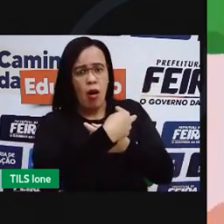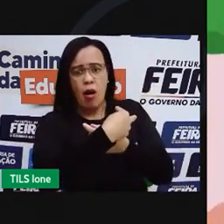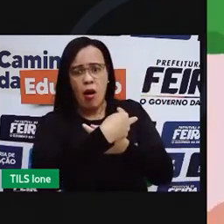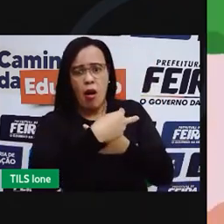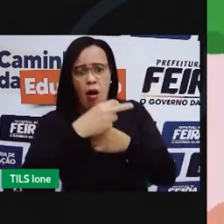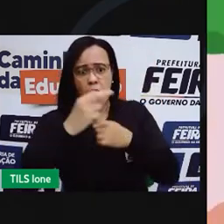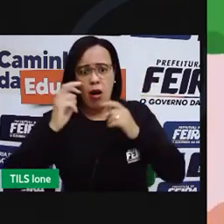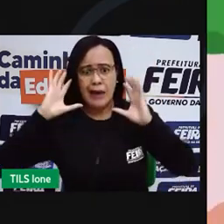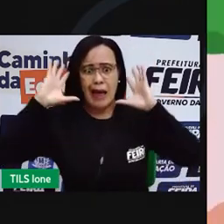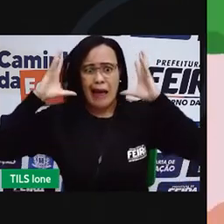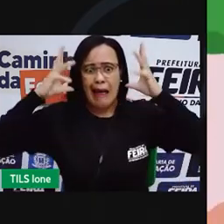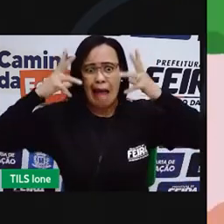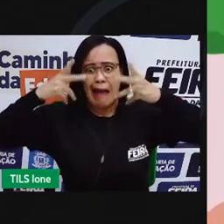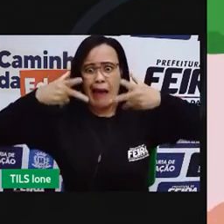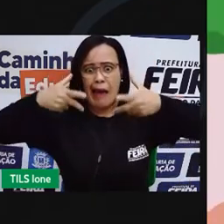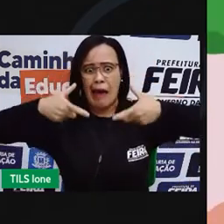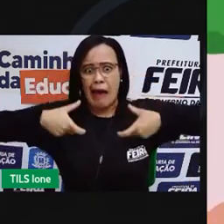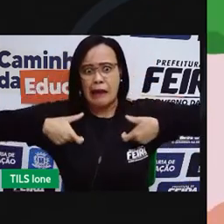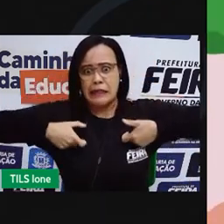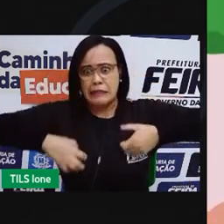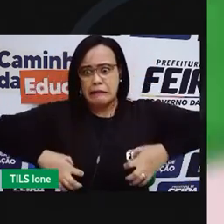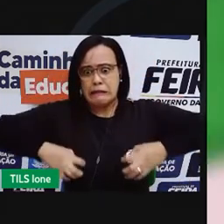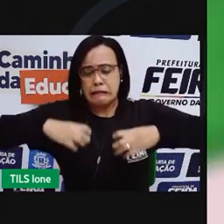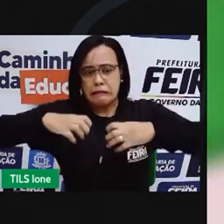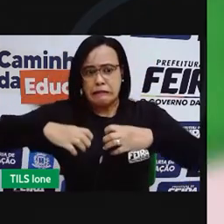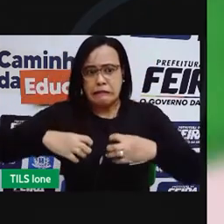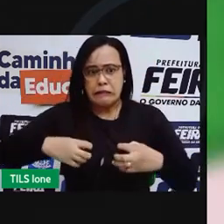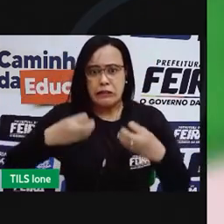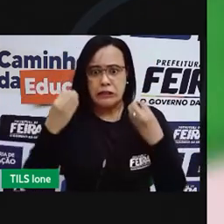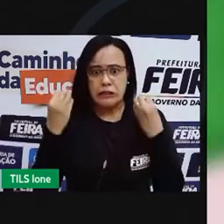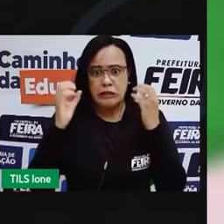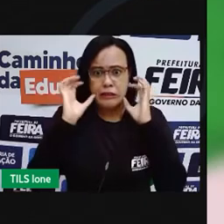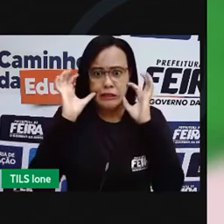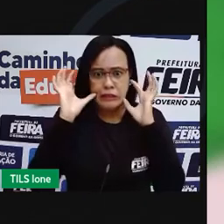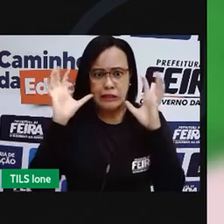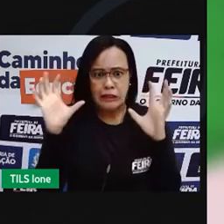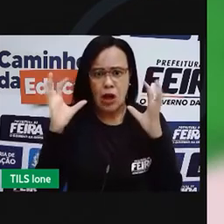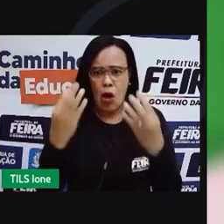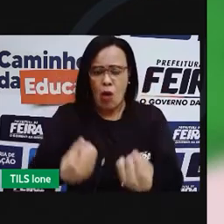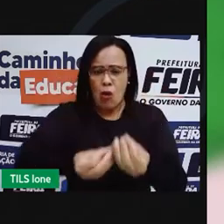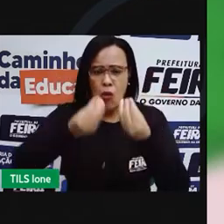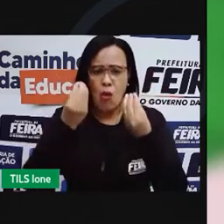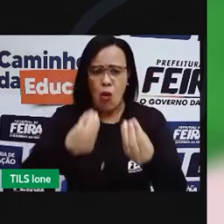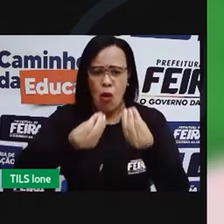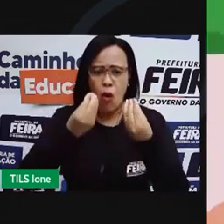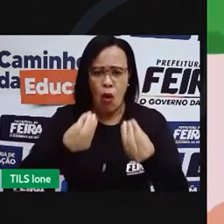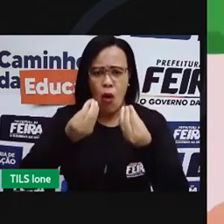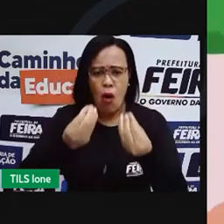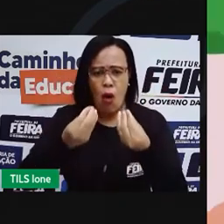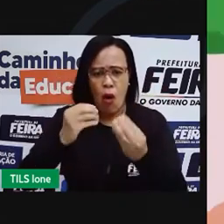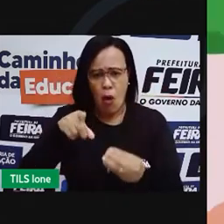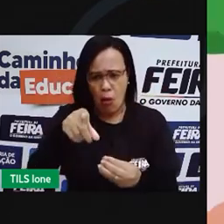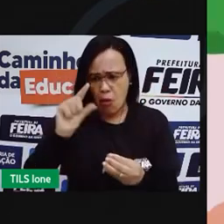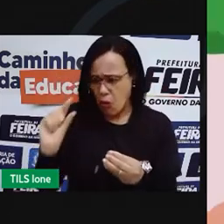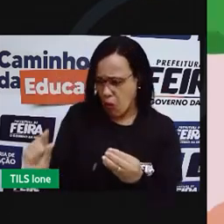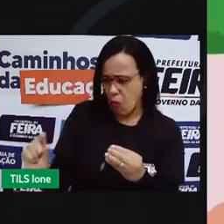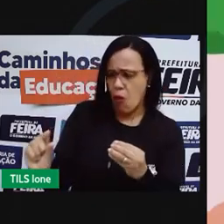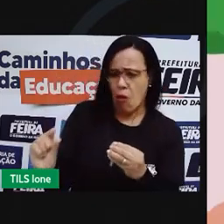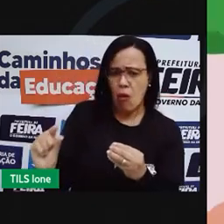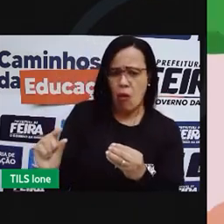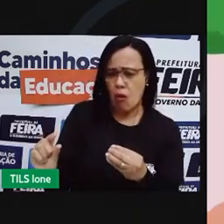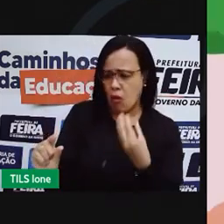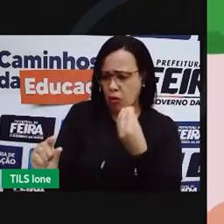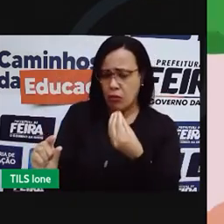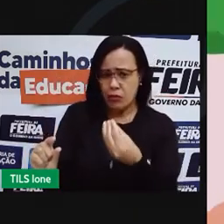queim leão acordado e muito bravo. Como se atreve, pequenino, o dever